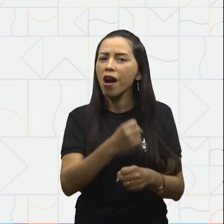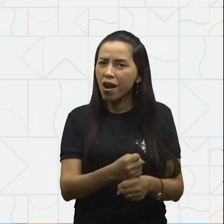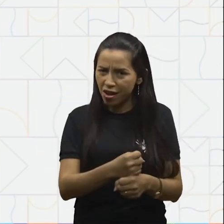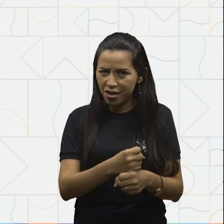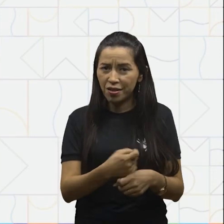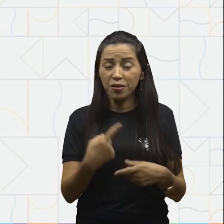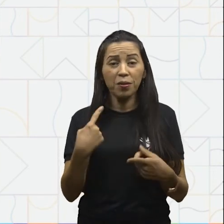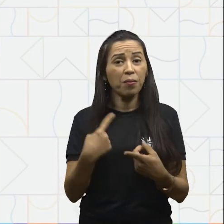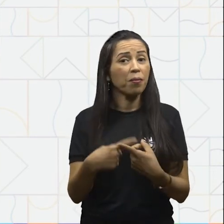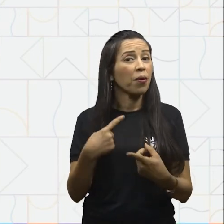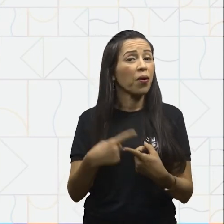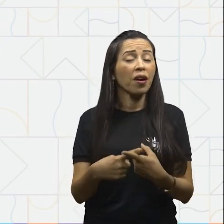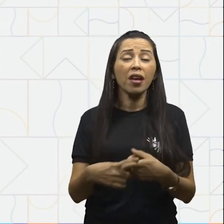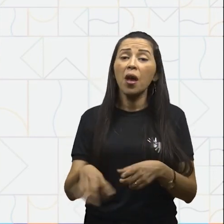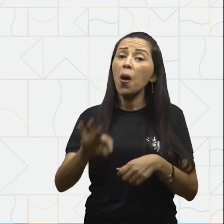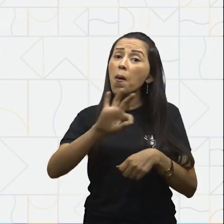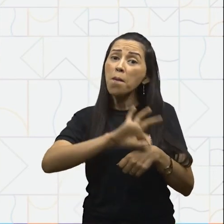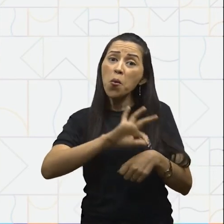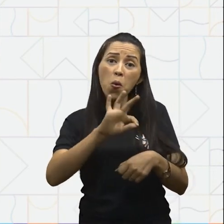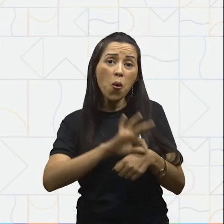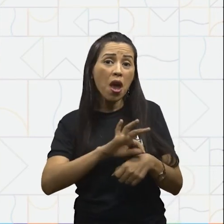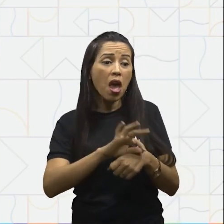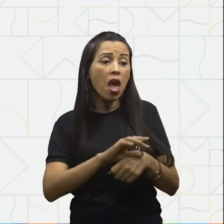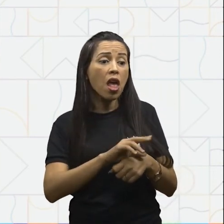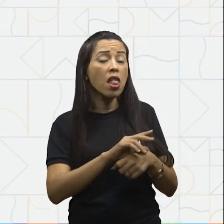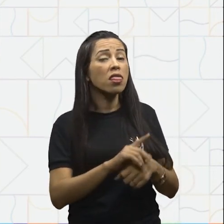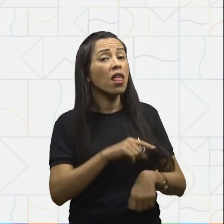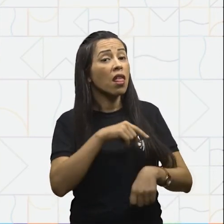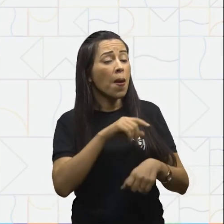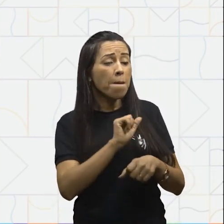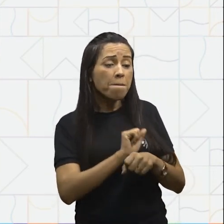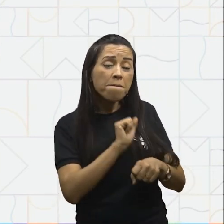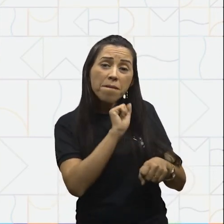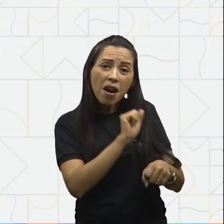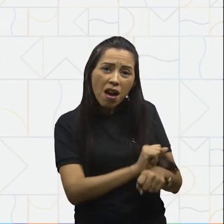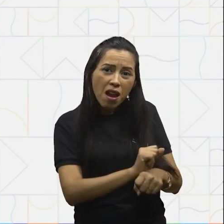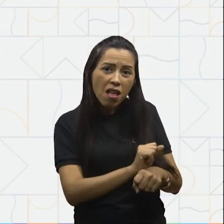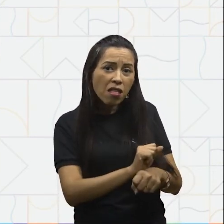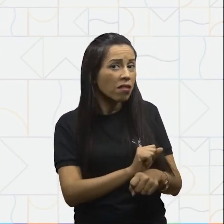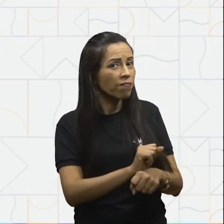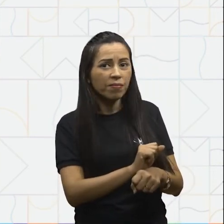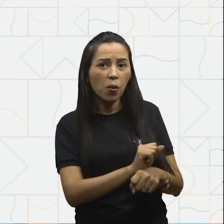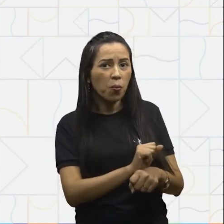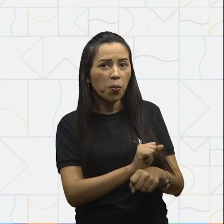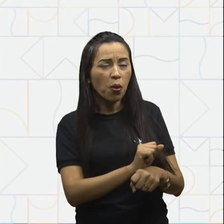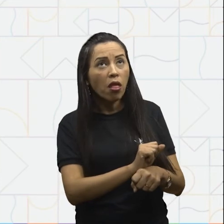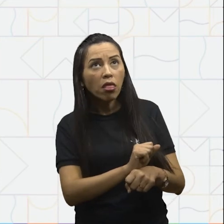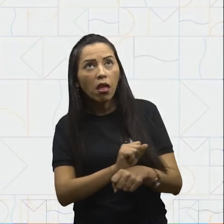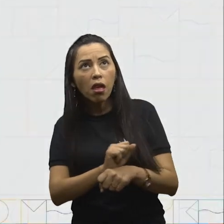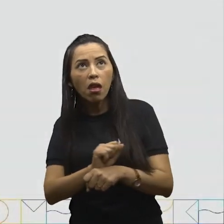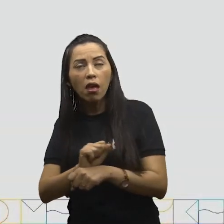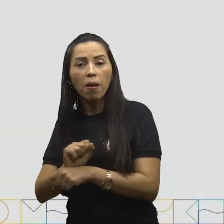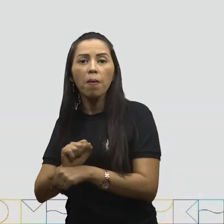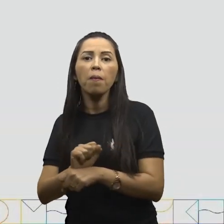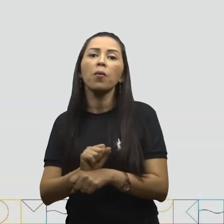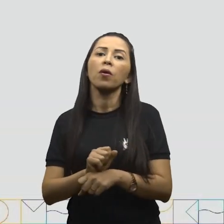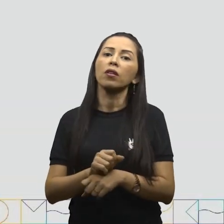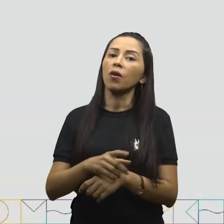podemos deixar as moedas paradas por muito tempo. Afinal, a gente viu que pode acontecer, né?